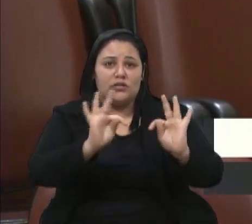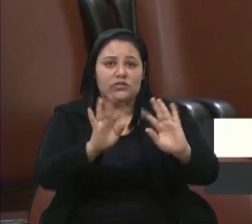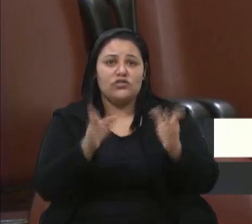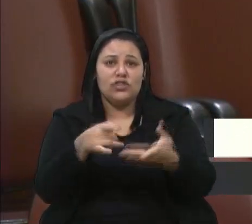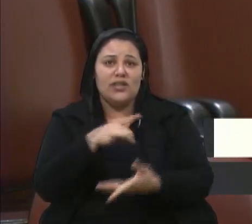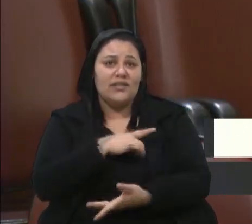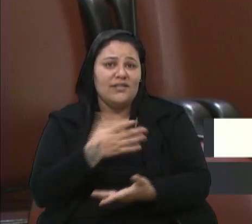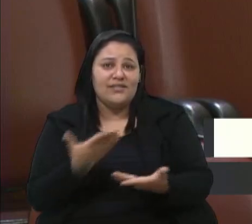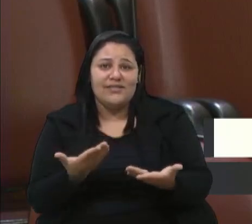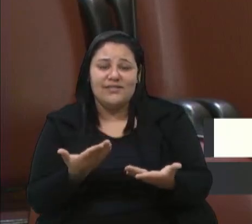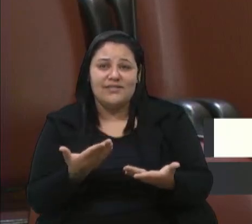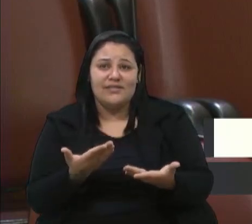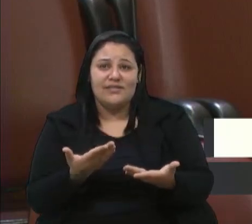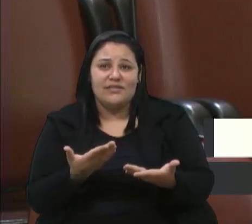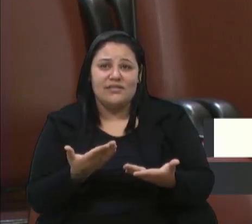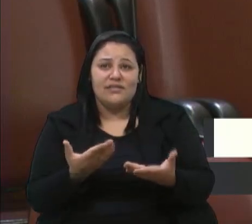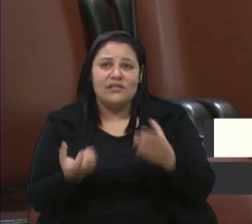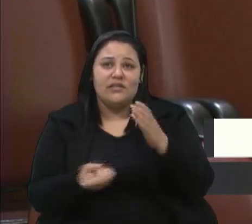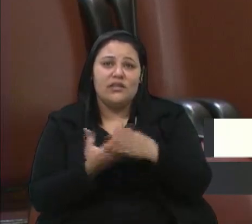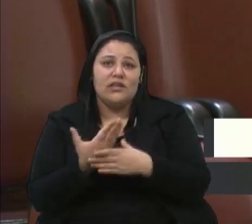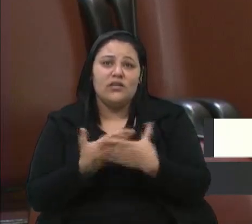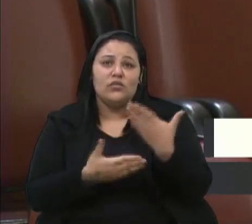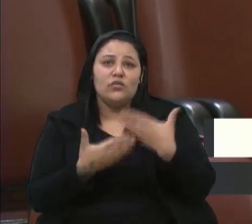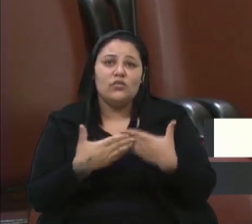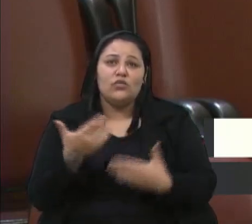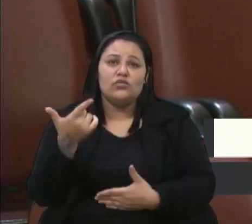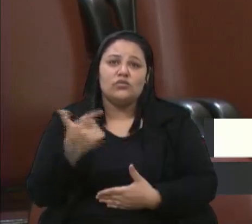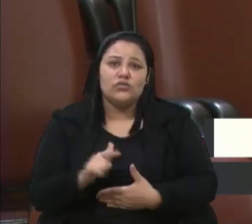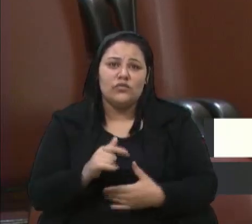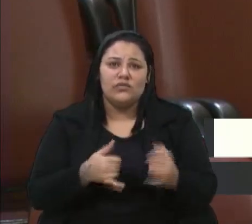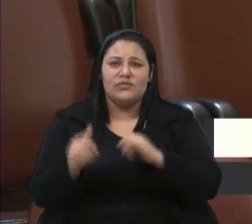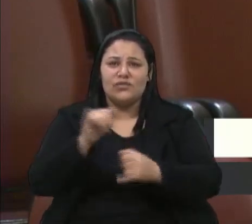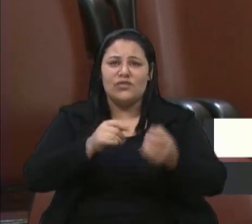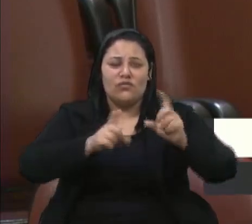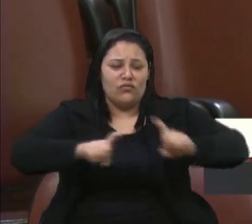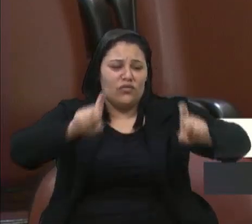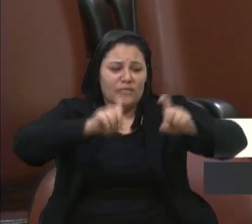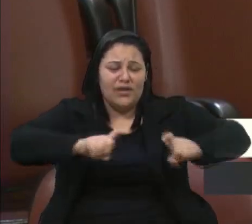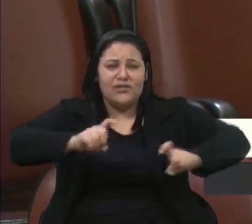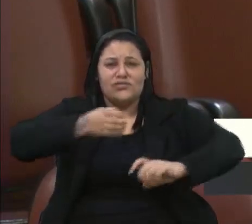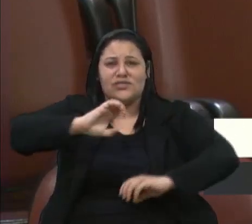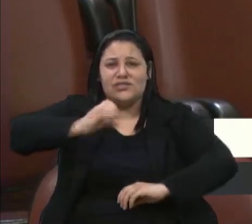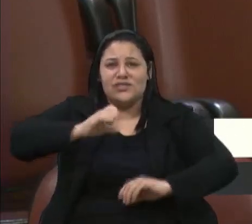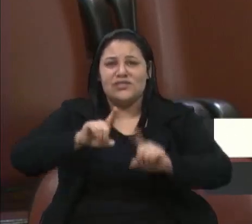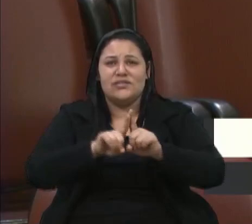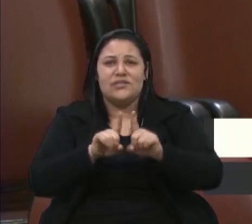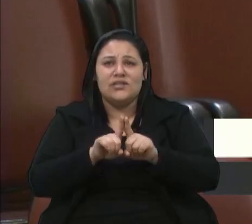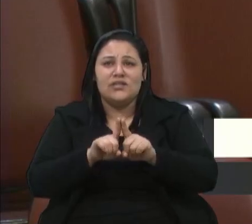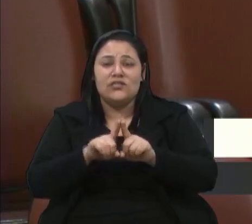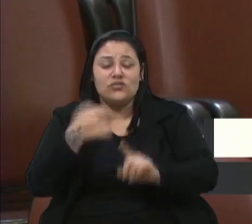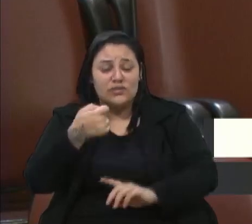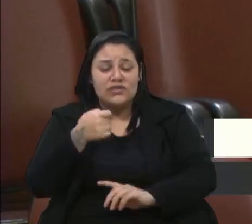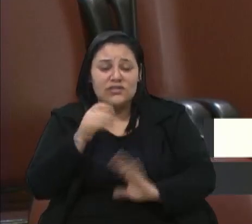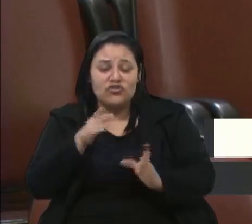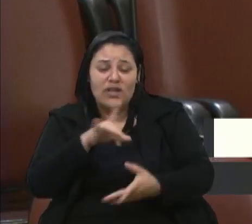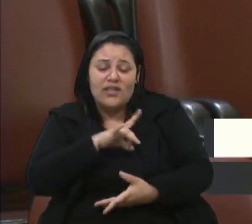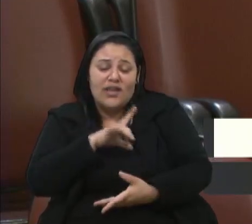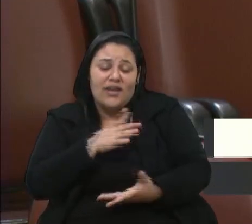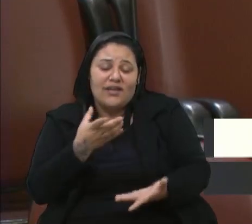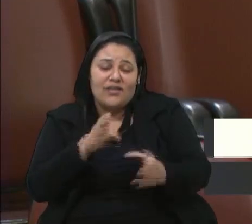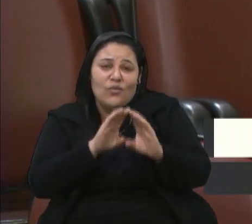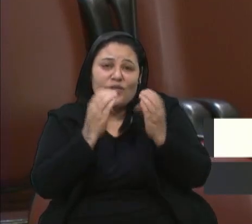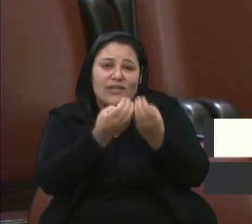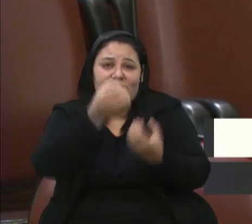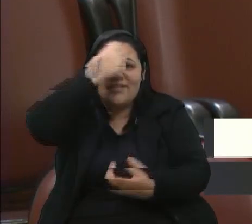existente, ao invés de a gente criar tudo, laboratórios de informática, laboratórios de ciências e otimizar aquilo que já é nosso, é comunitário.